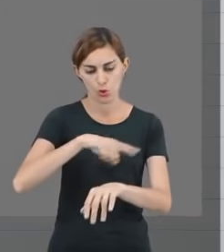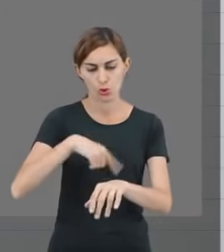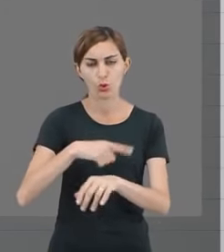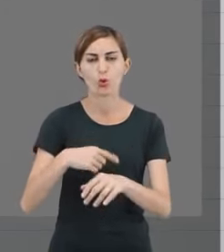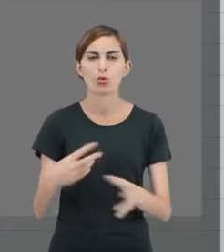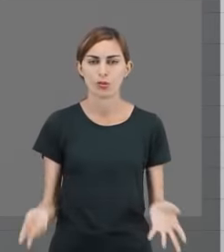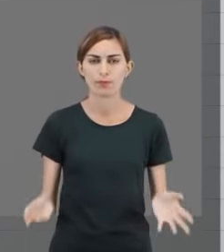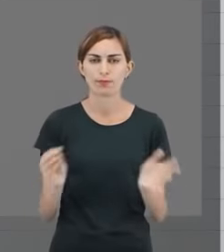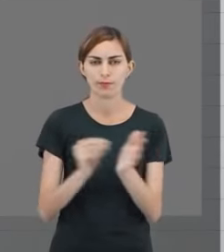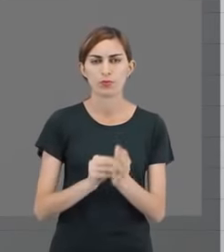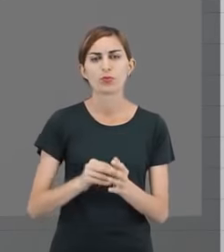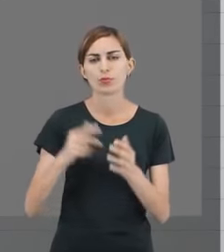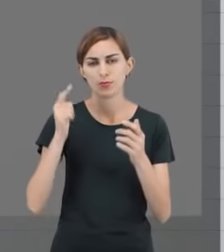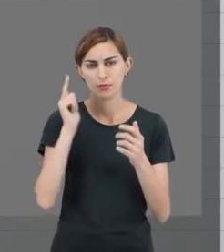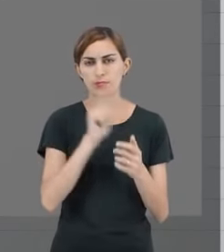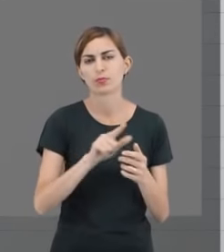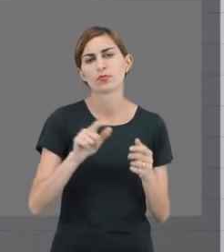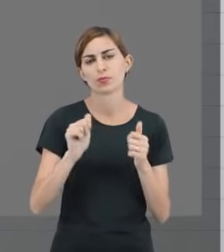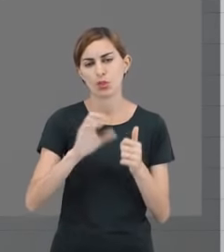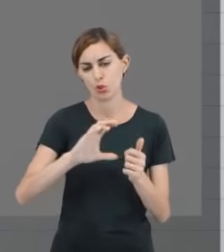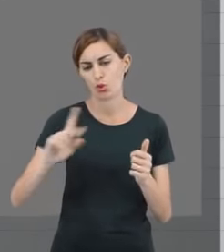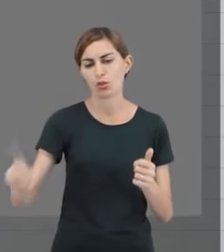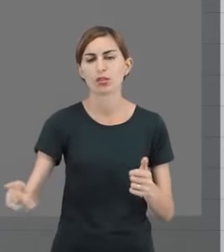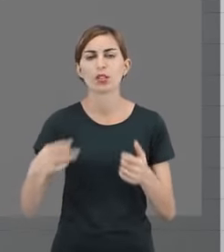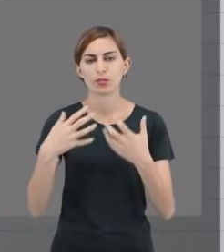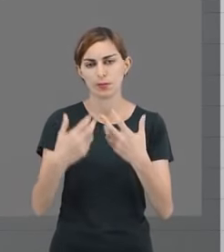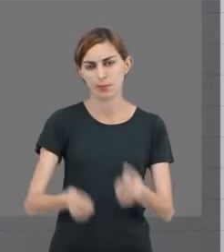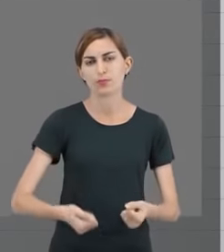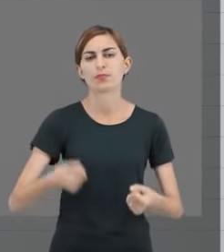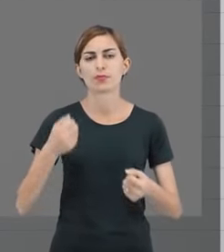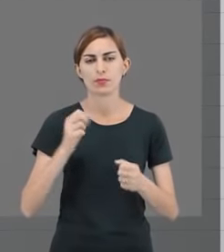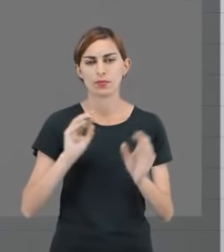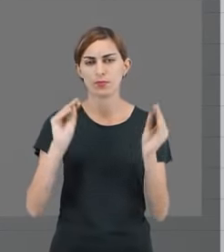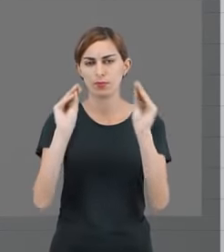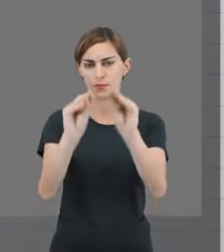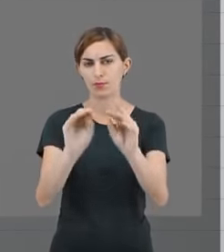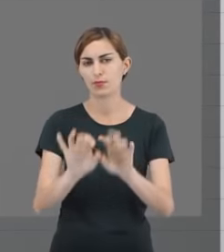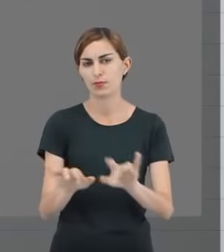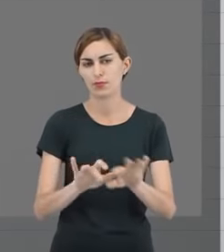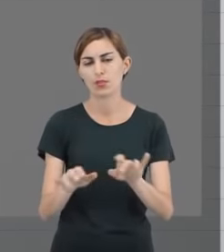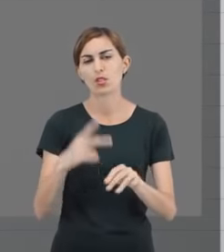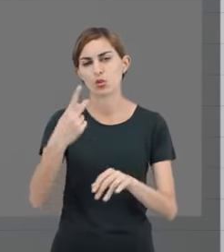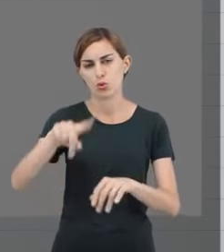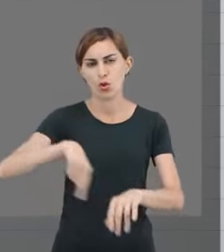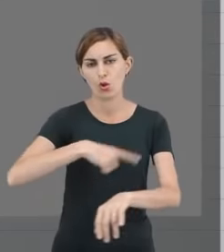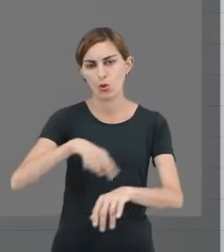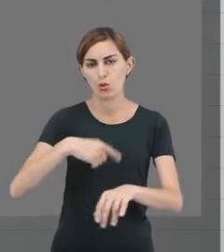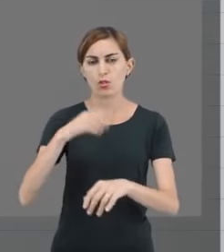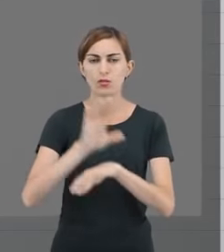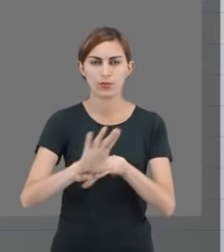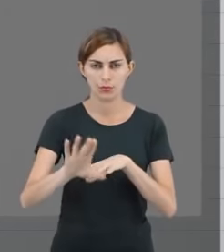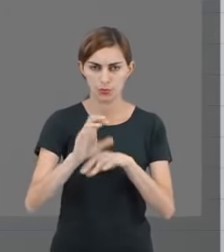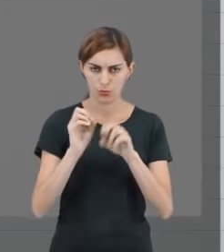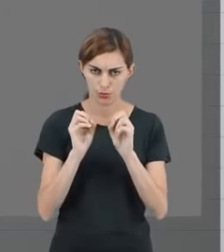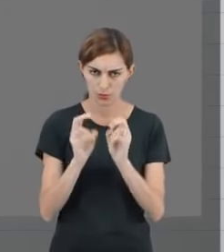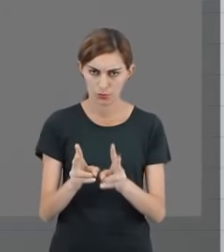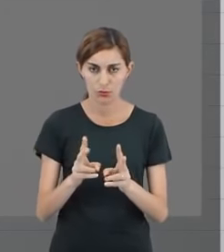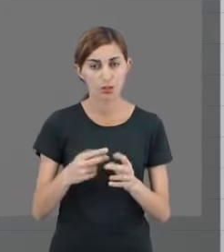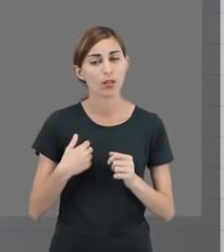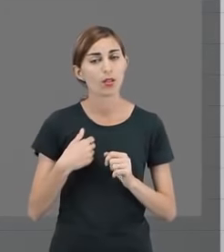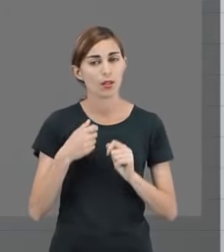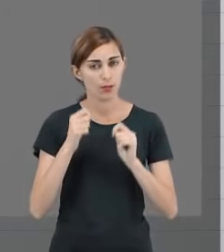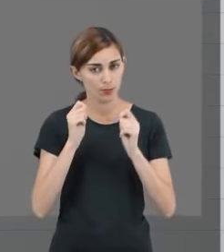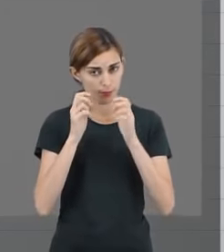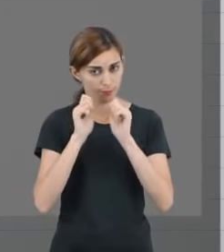forem validadas pelo coordenador e computadas para a sua carga horária de curso. Ok? Então vamos